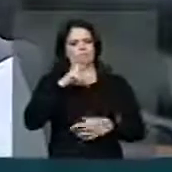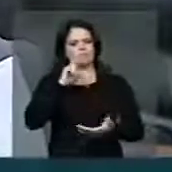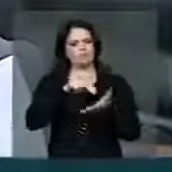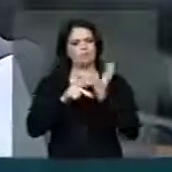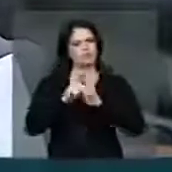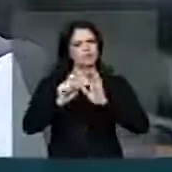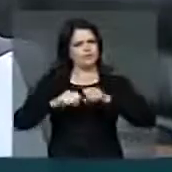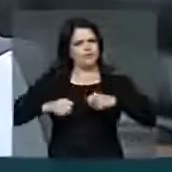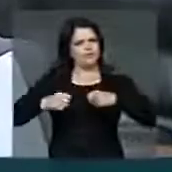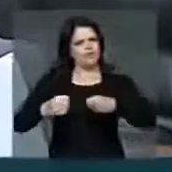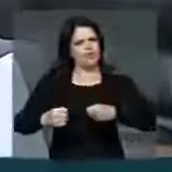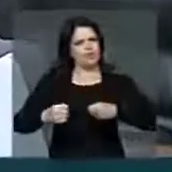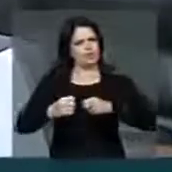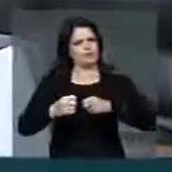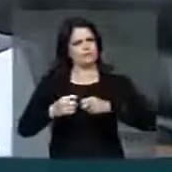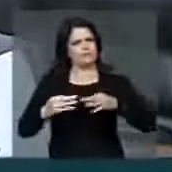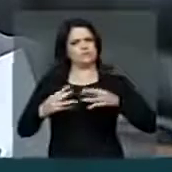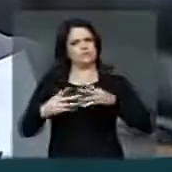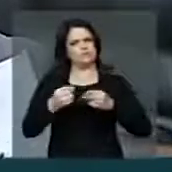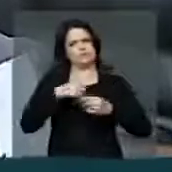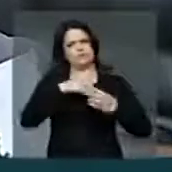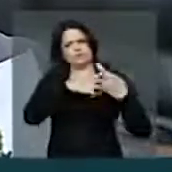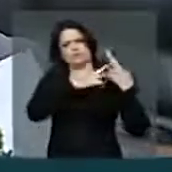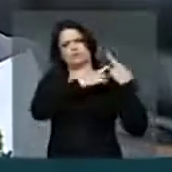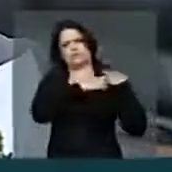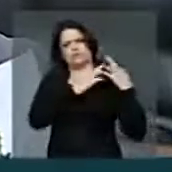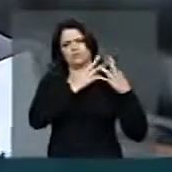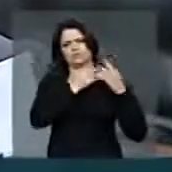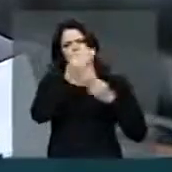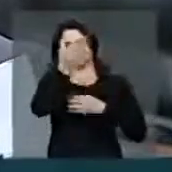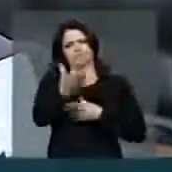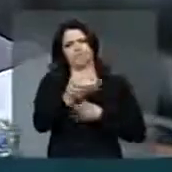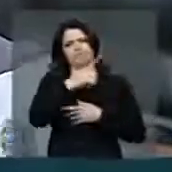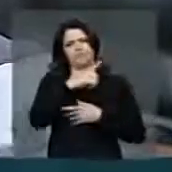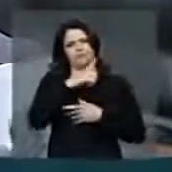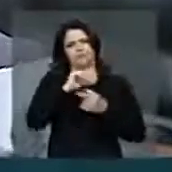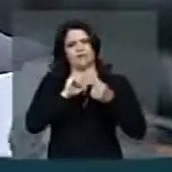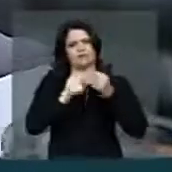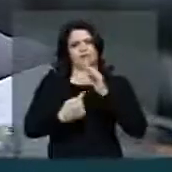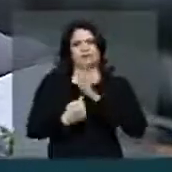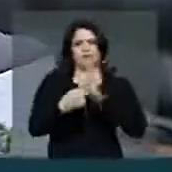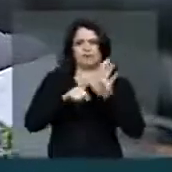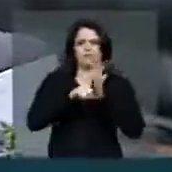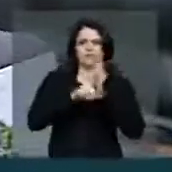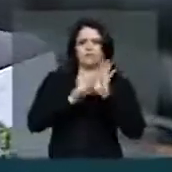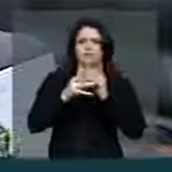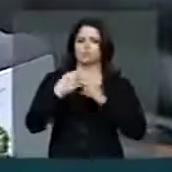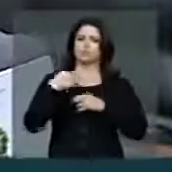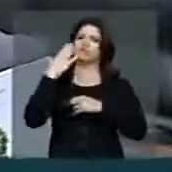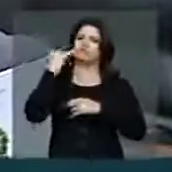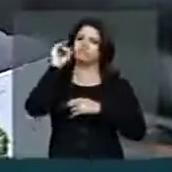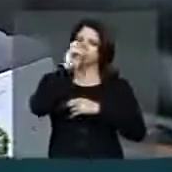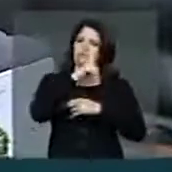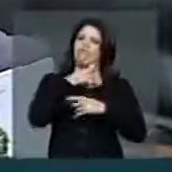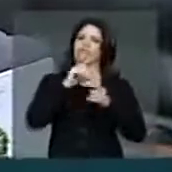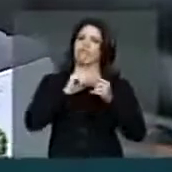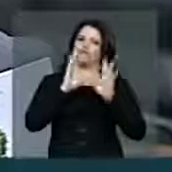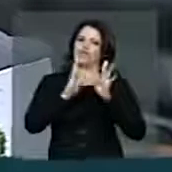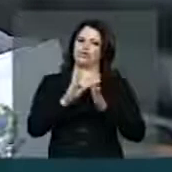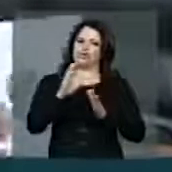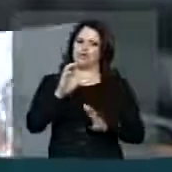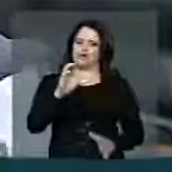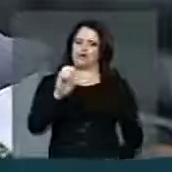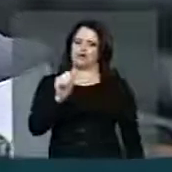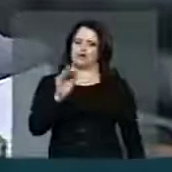dedicação e a responsabilidade que Vossa Excelência está tendo. Eu sei da dificuldade, porque eu também já me subeti a esse